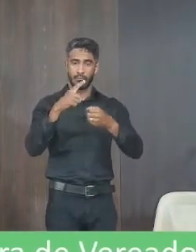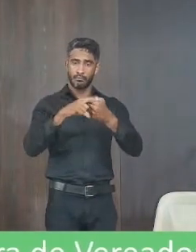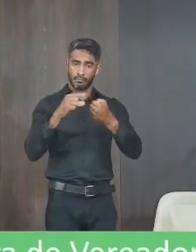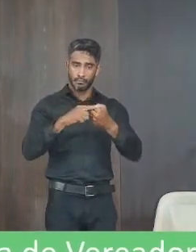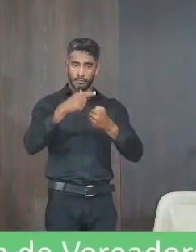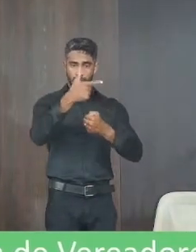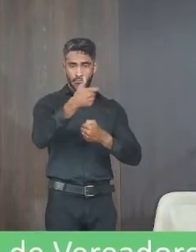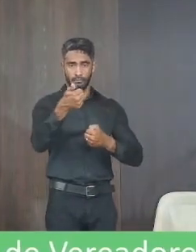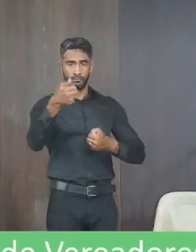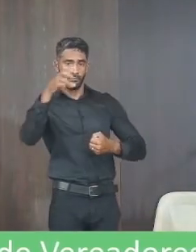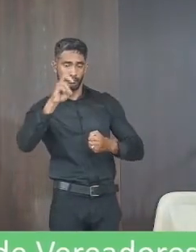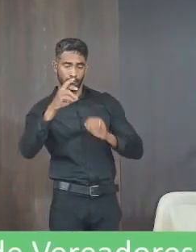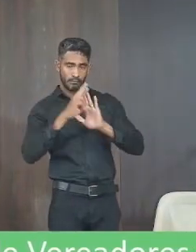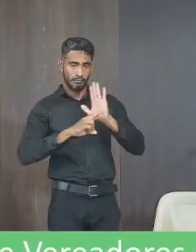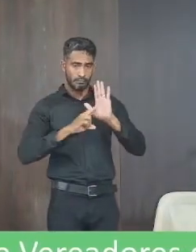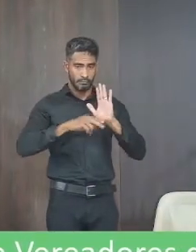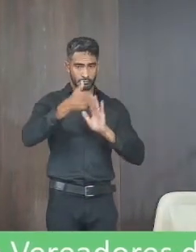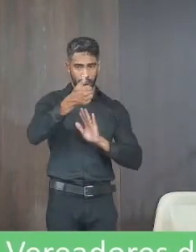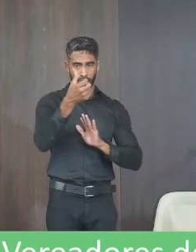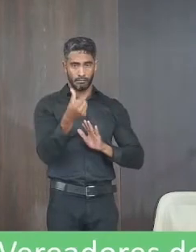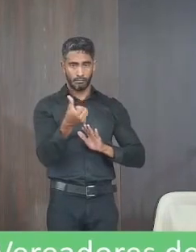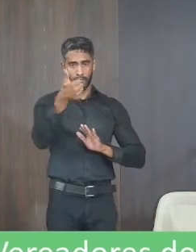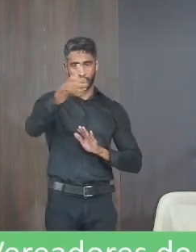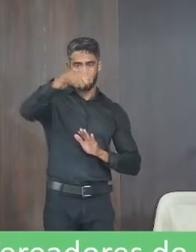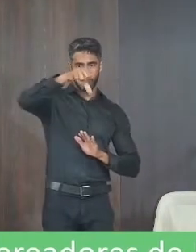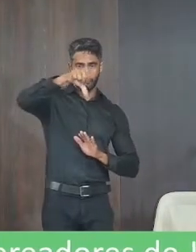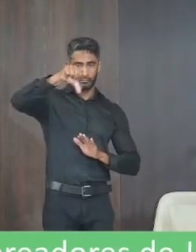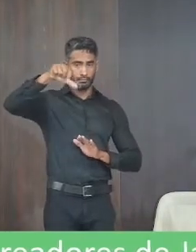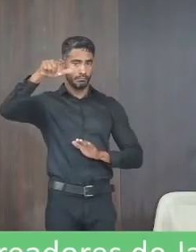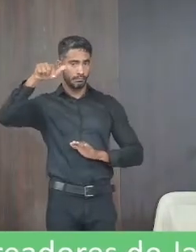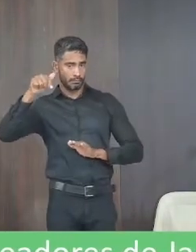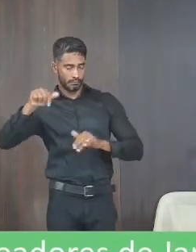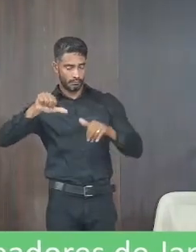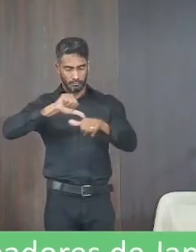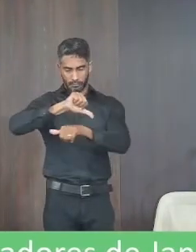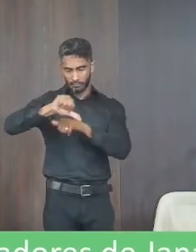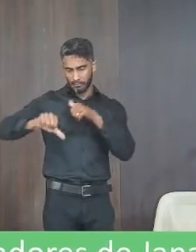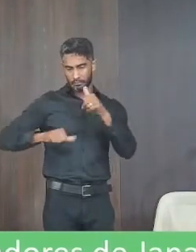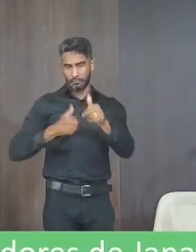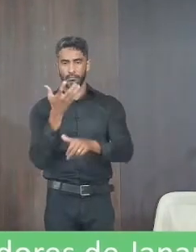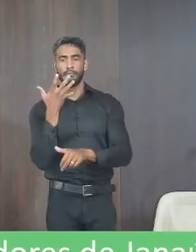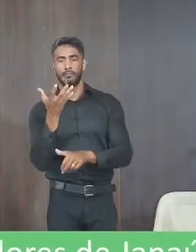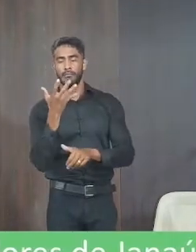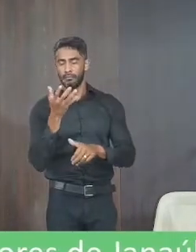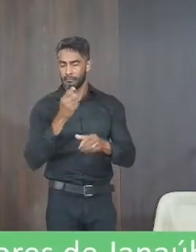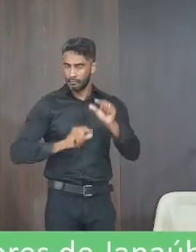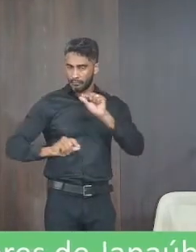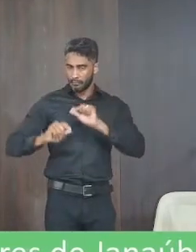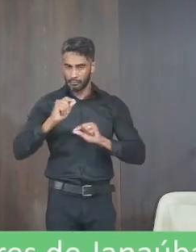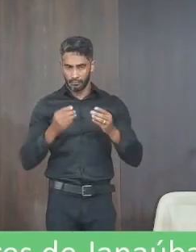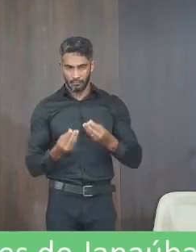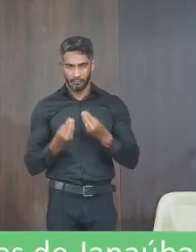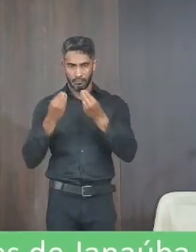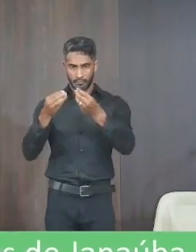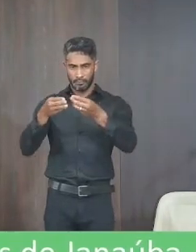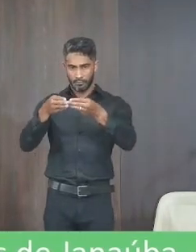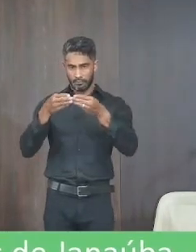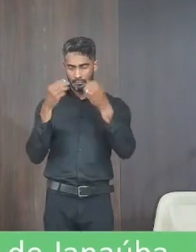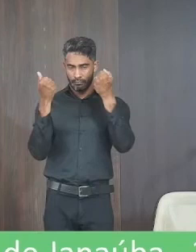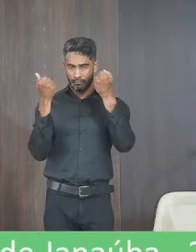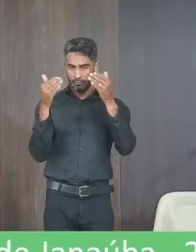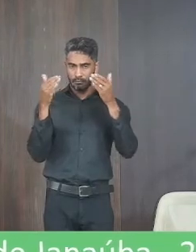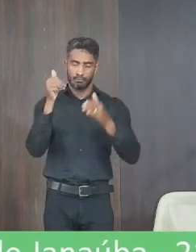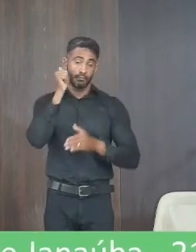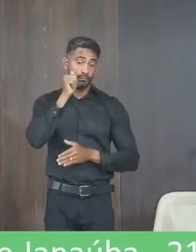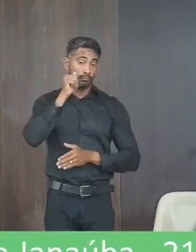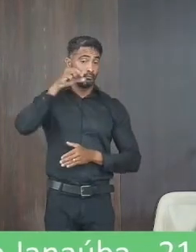regimento interno resolução 016 de 1997 e suas alterações requer a vossa excelência que seja de caminhada moção com voz de aplauso com a